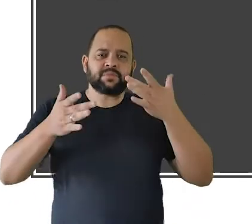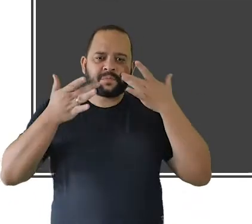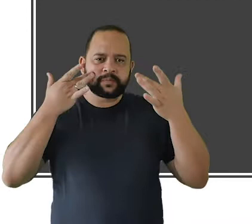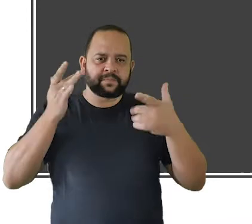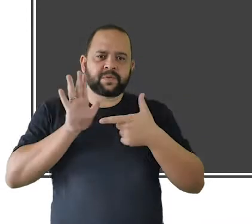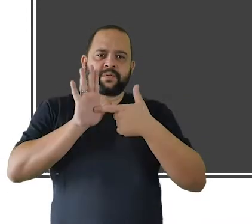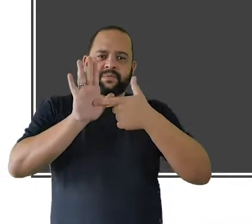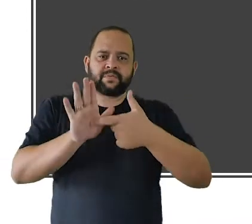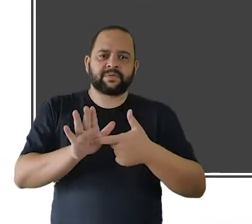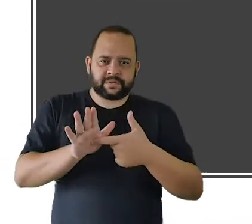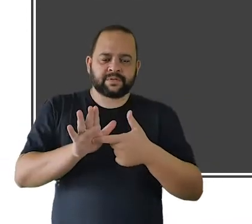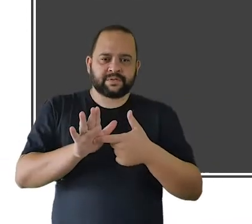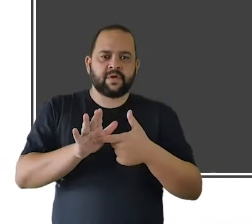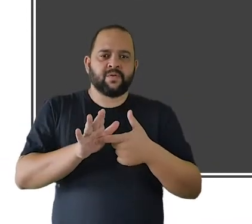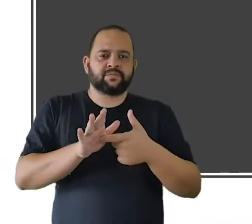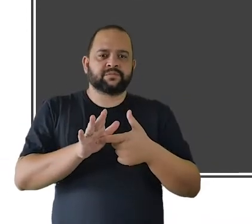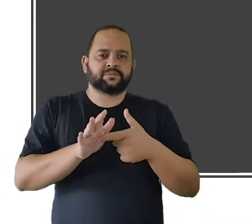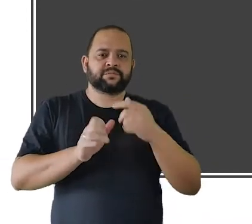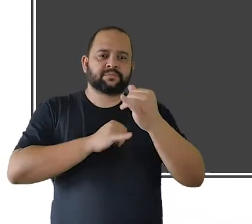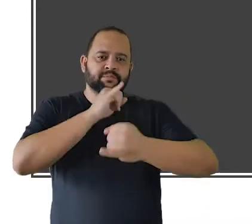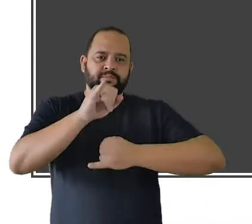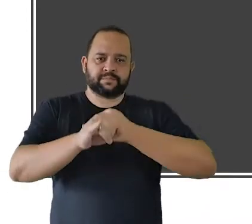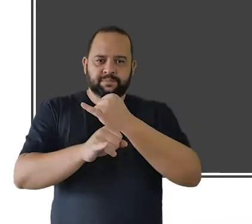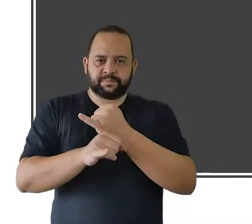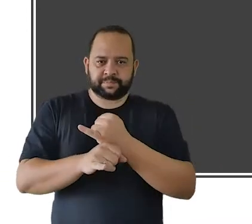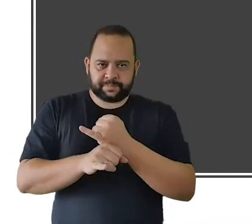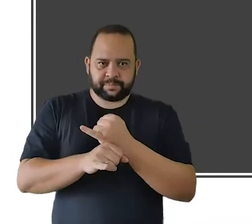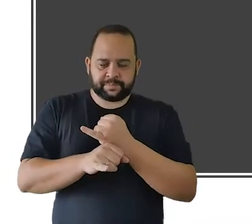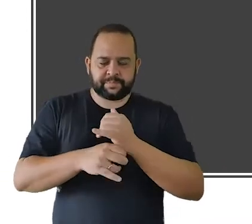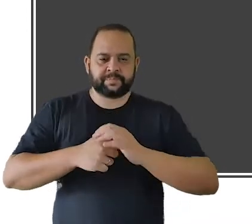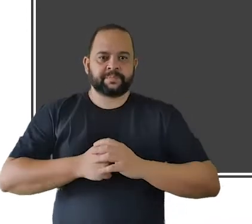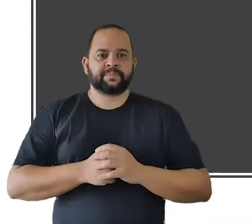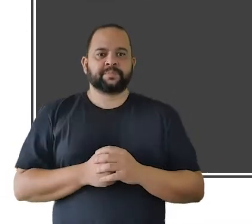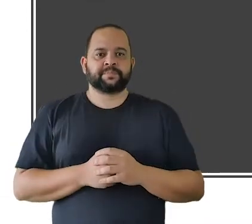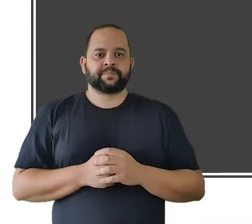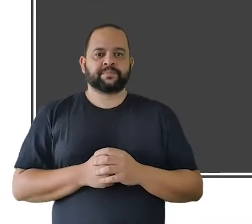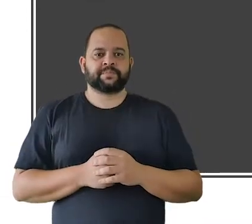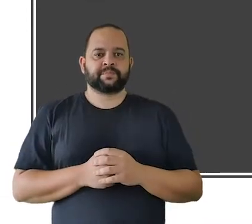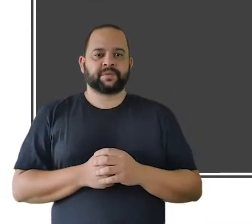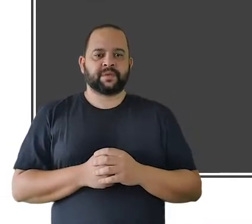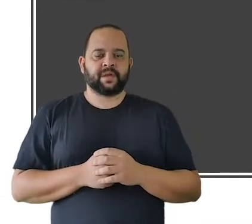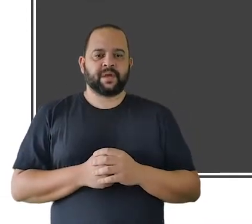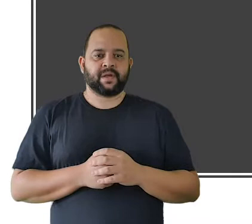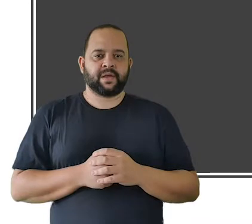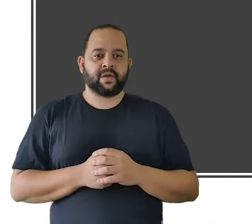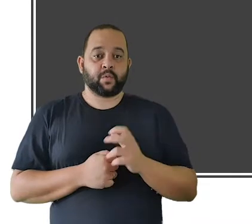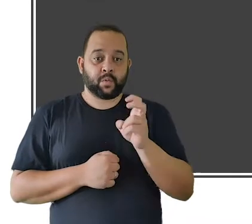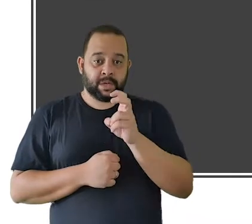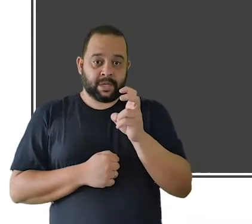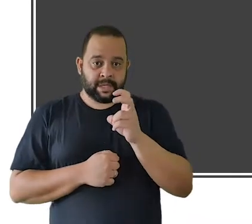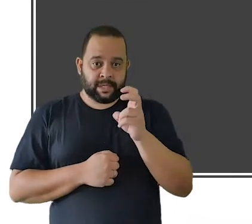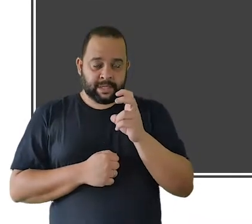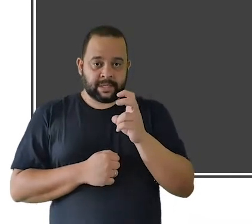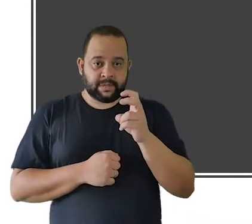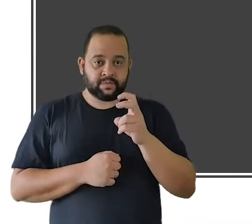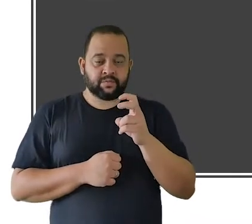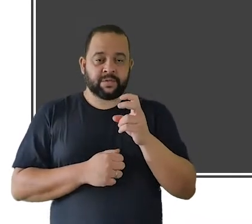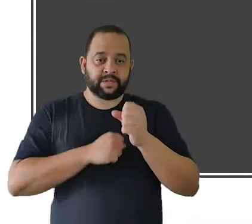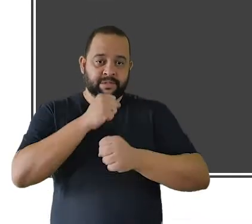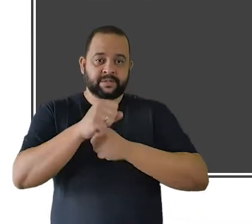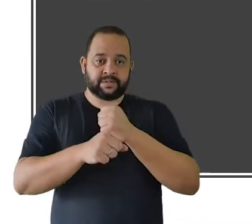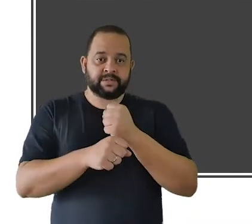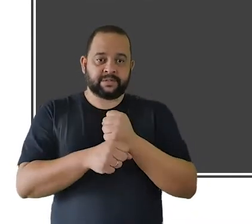concertos Astra Finamax, através do palco digital. É o penúltimo concerto desta temporada,